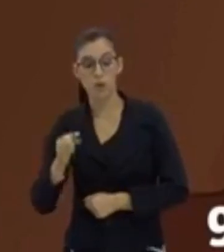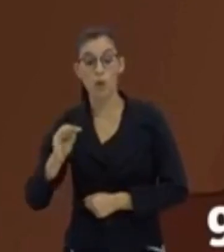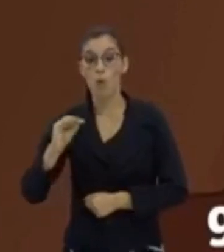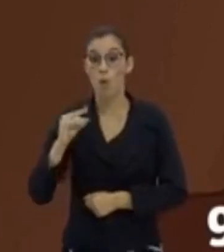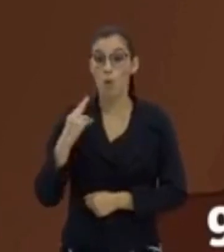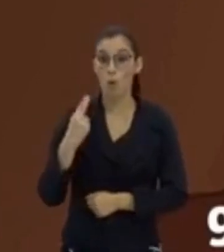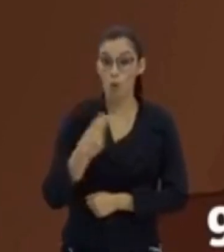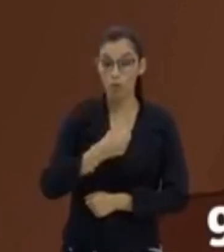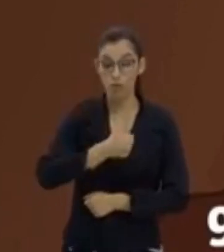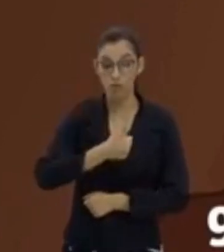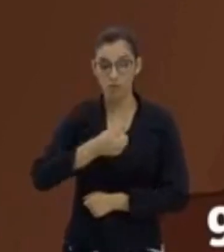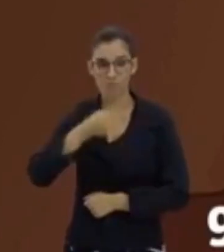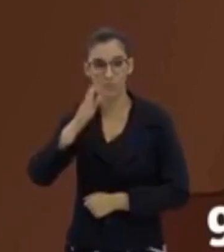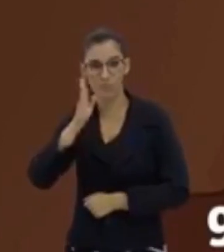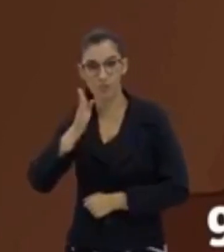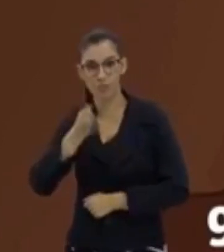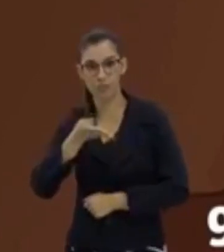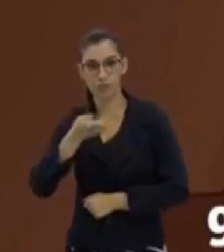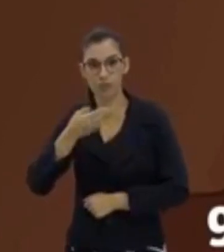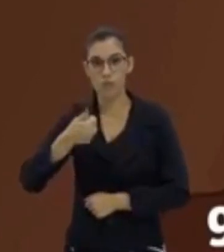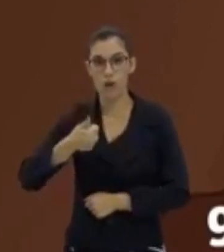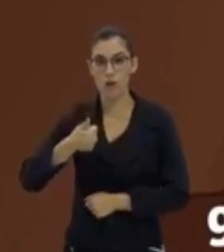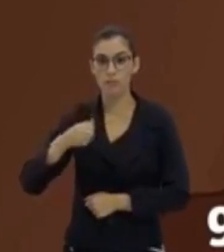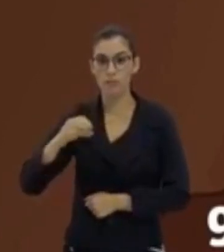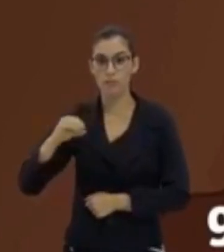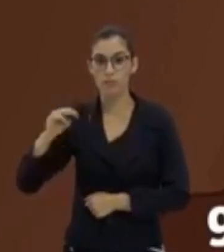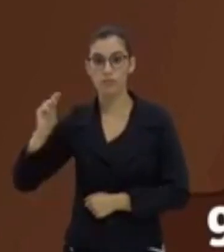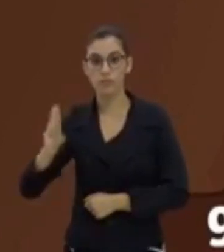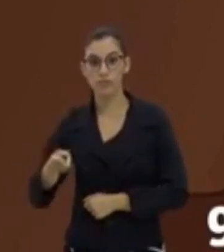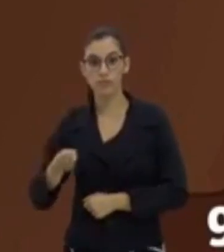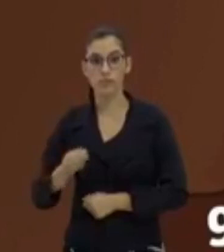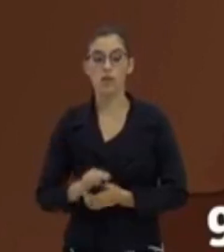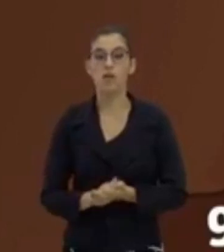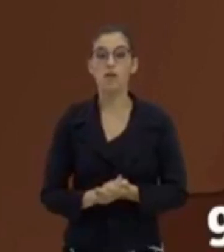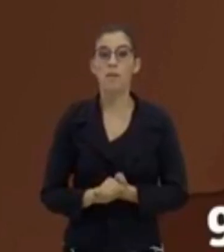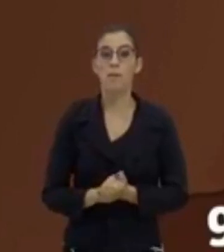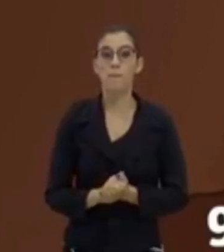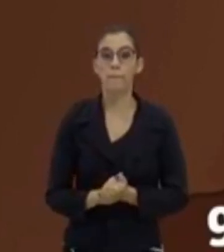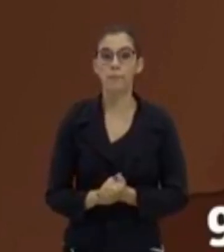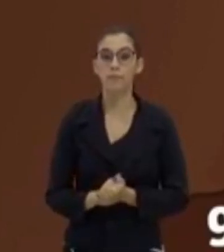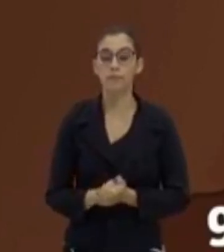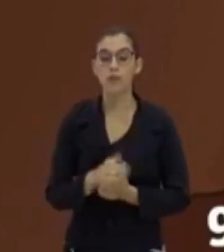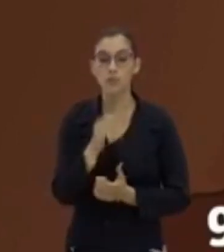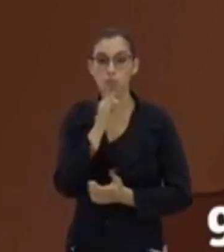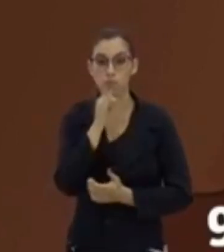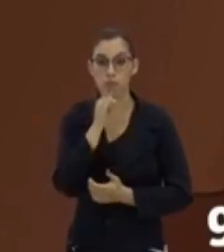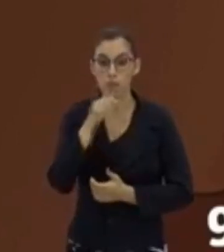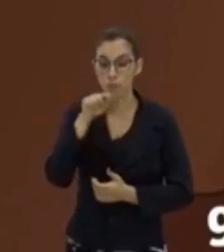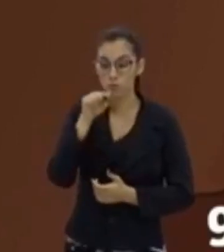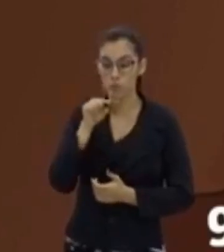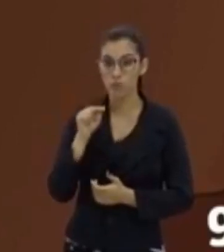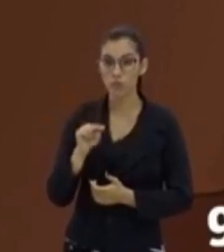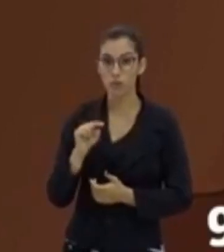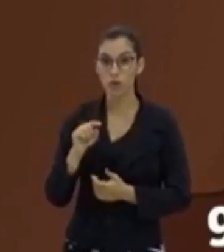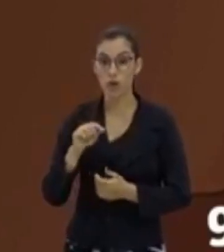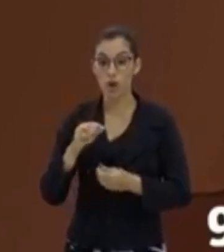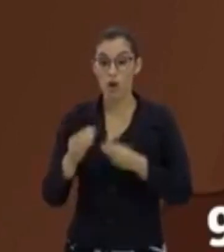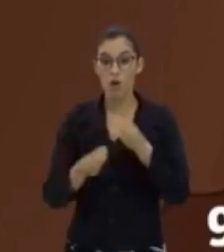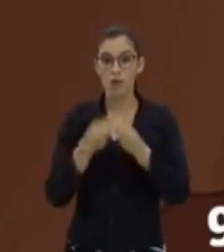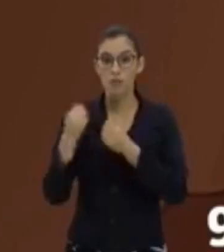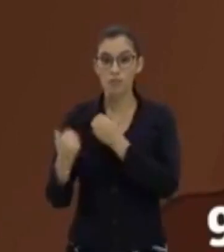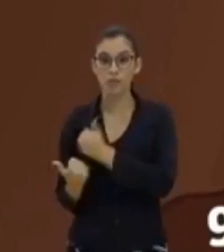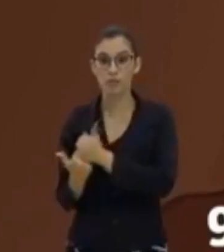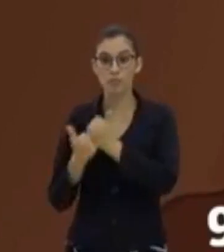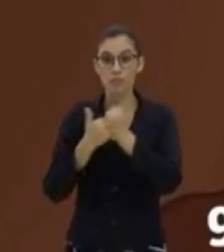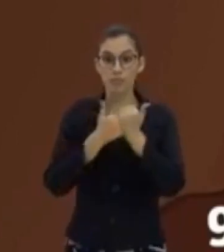Eu leio da seguinte forma. Esses dois pontos aqui é como se eu substituísse pela palavra para.